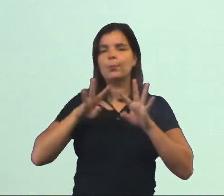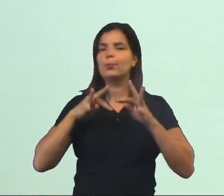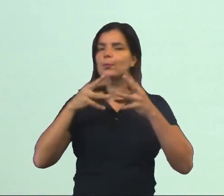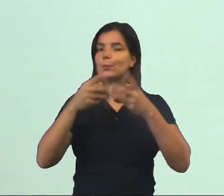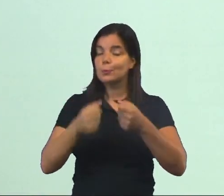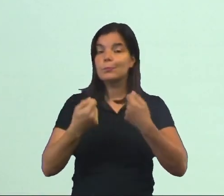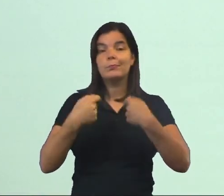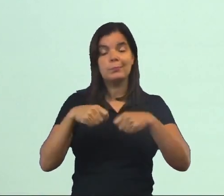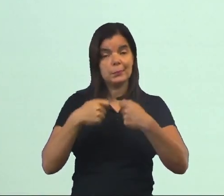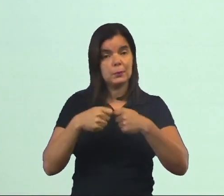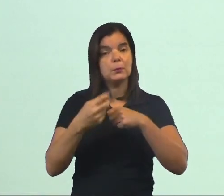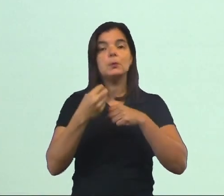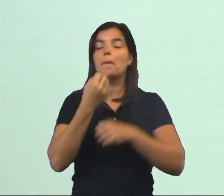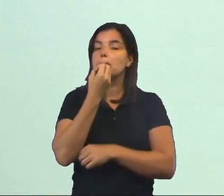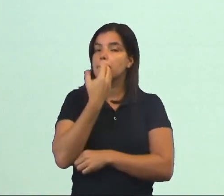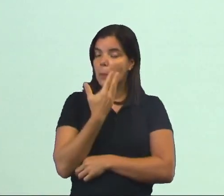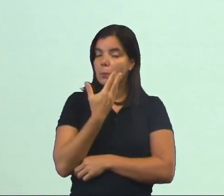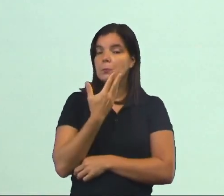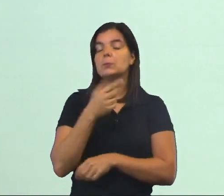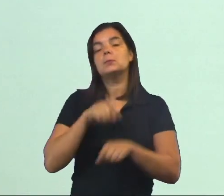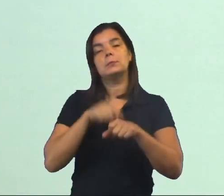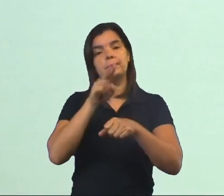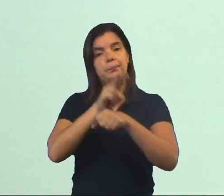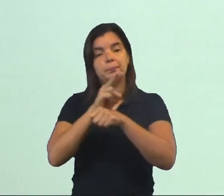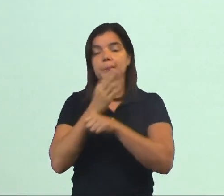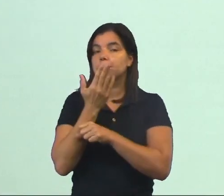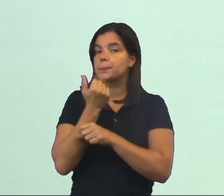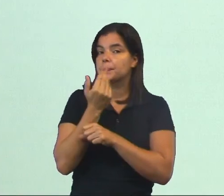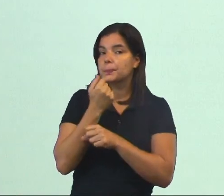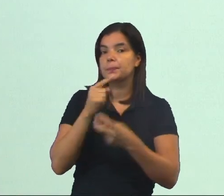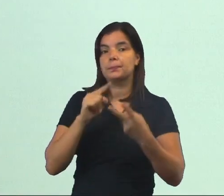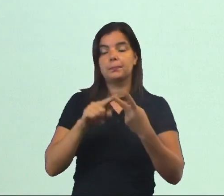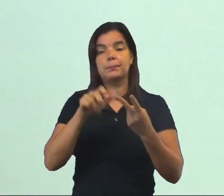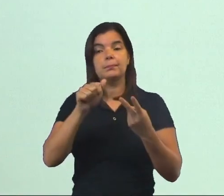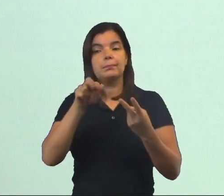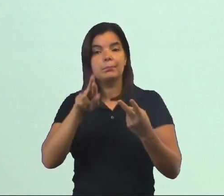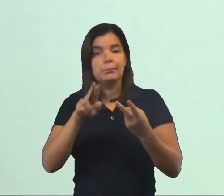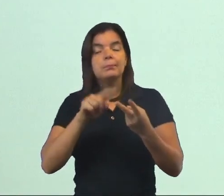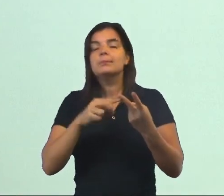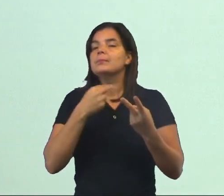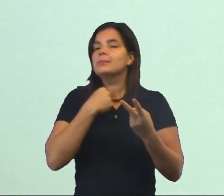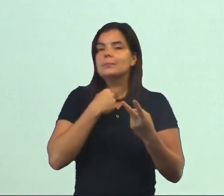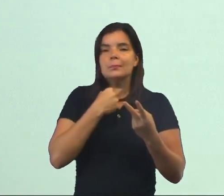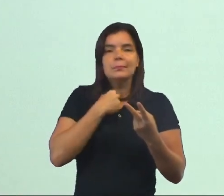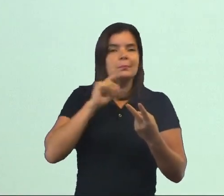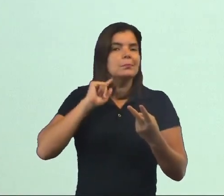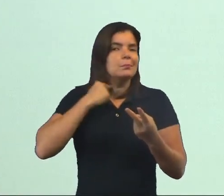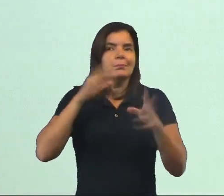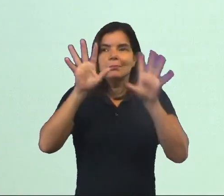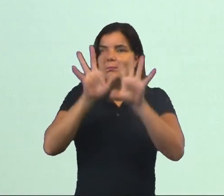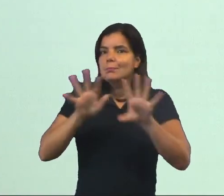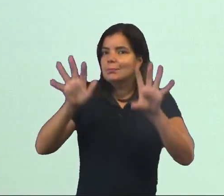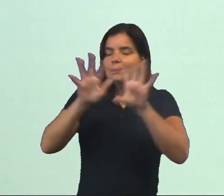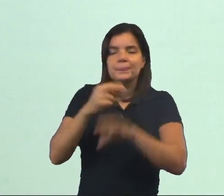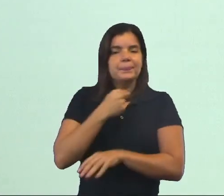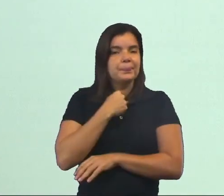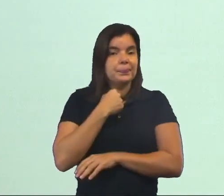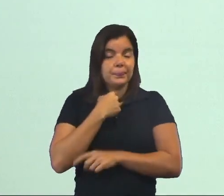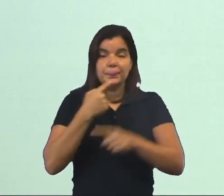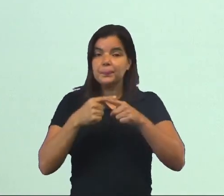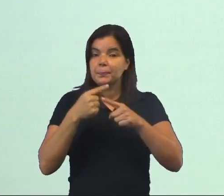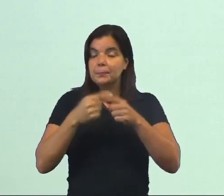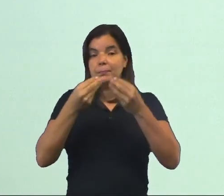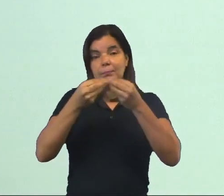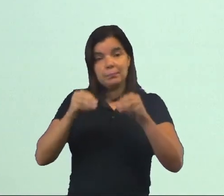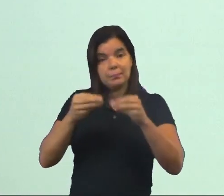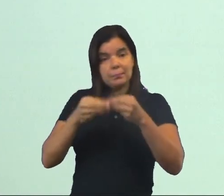eles precisam ser saudáveis. Então, nós temos que cuidar da alimentação, o ar. Por isso, nós não podemos poluir o ambiente, porque isso